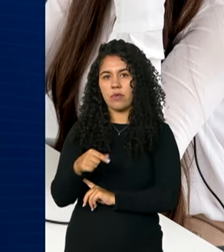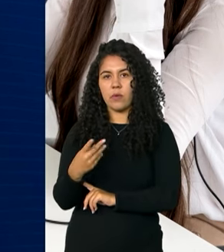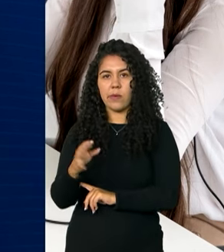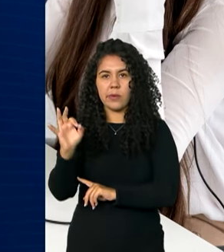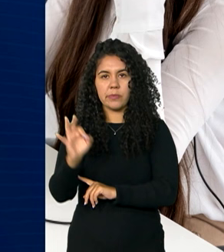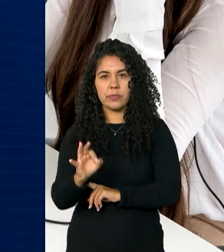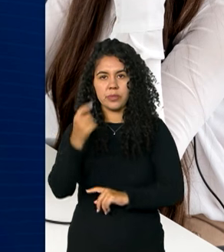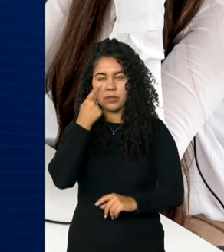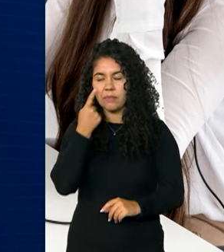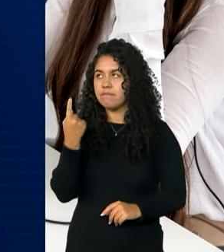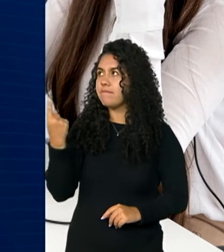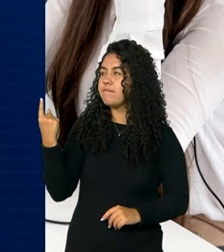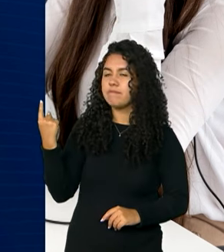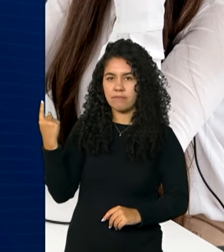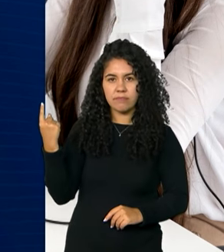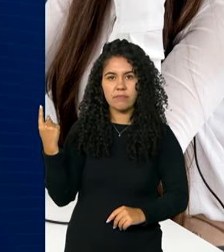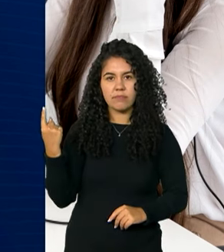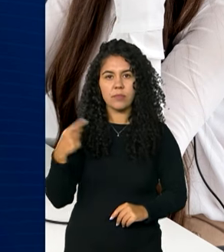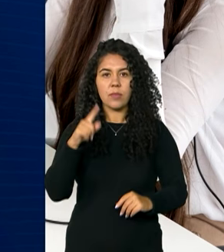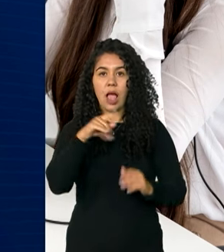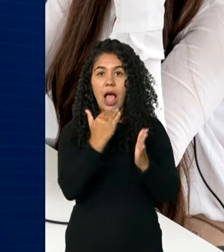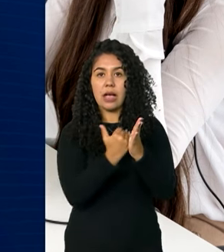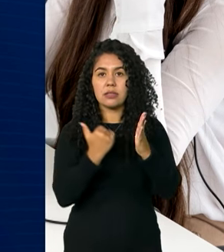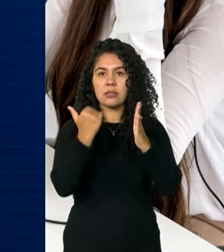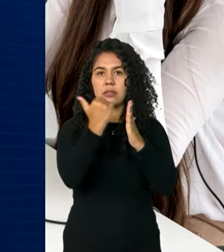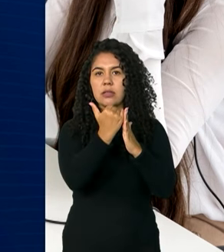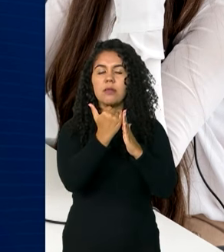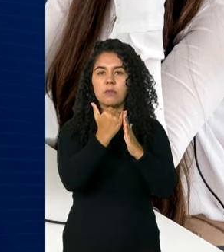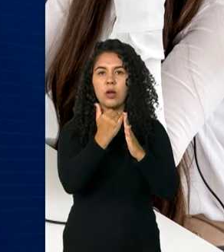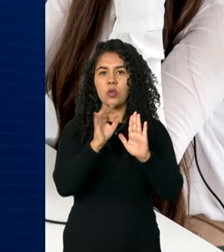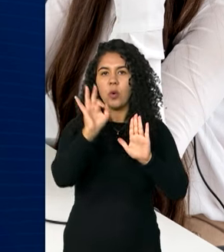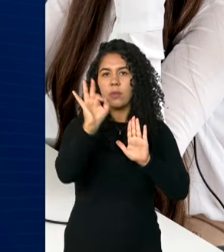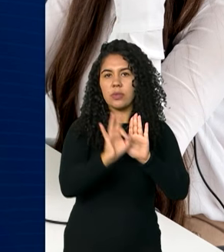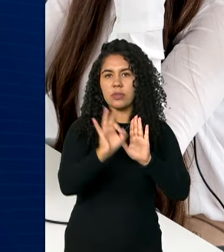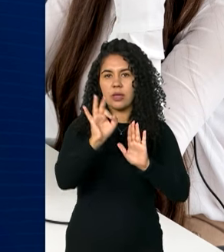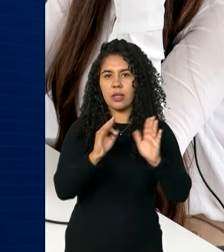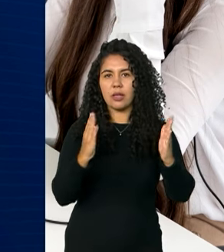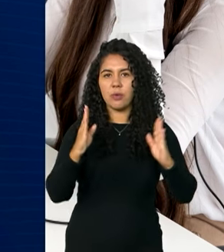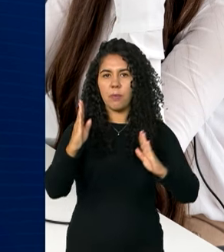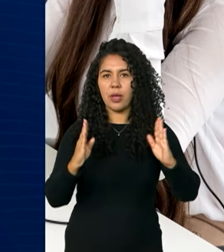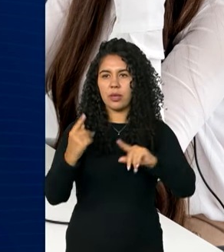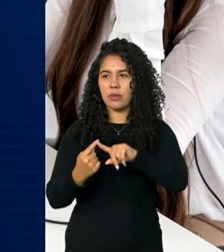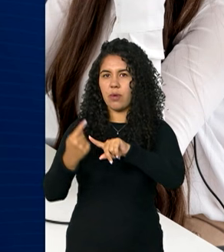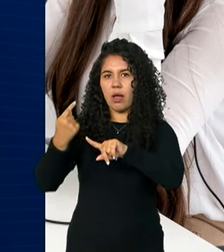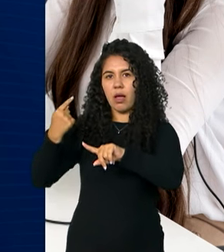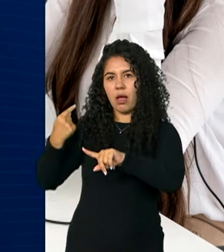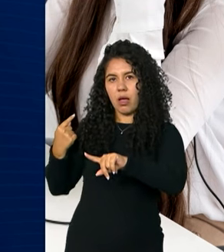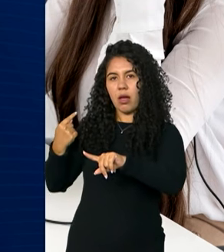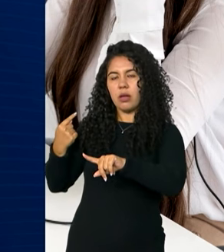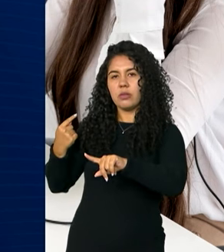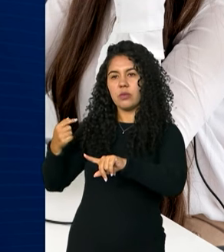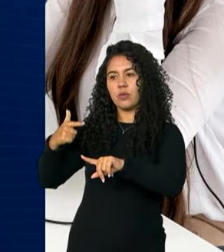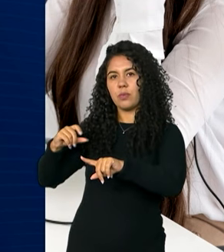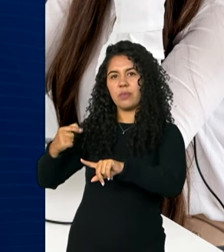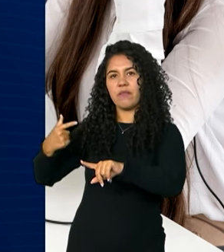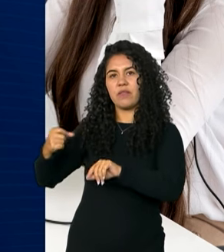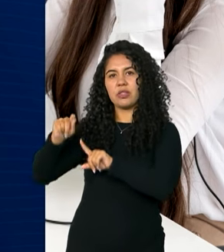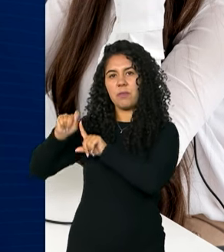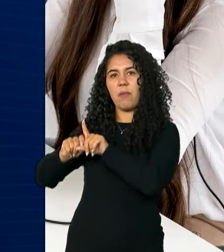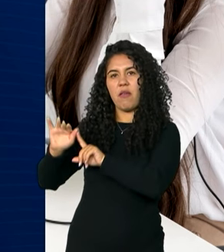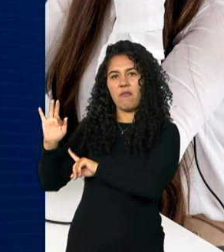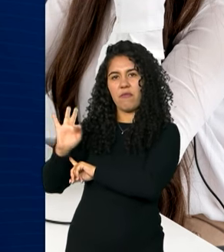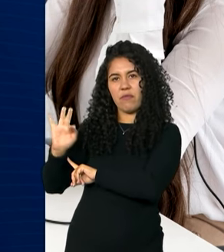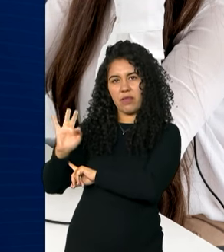acima do patamar pré-pandemia, registrado em fevereiro de 2020. Esse desempenho